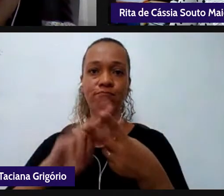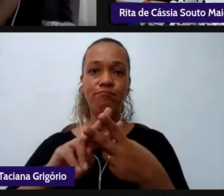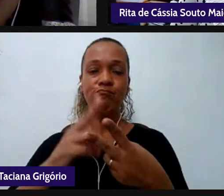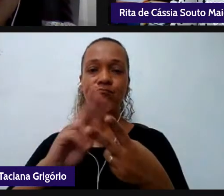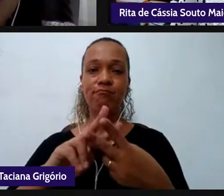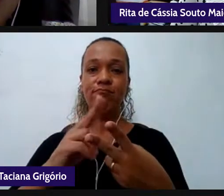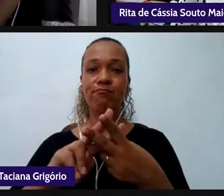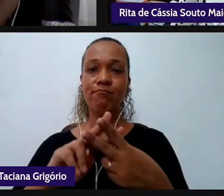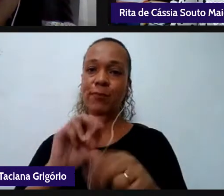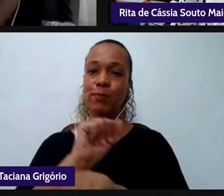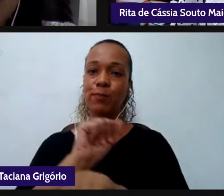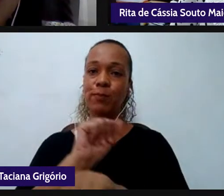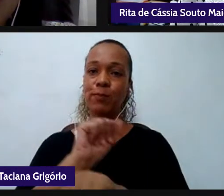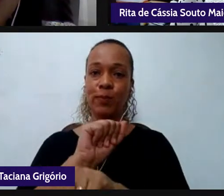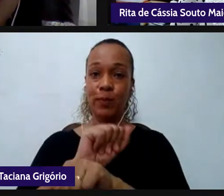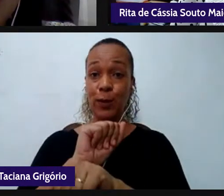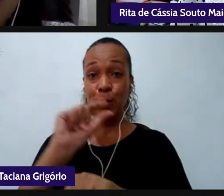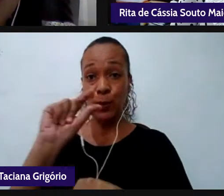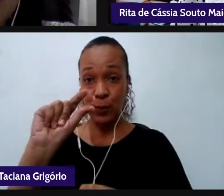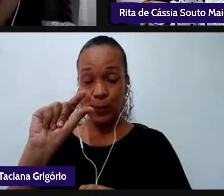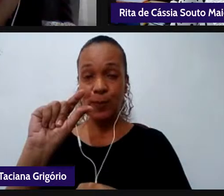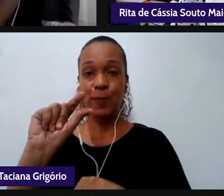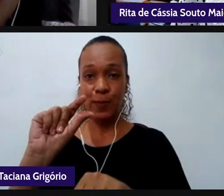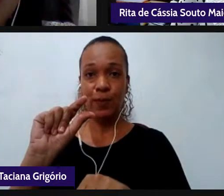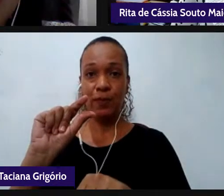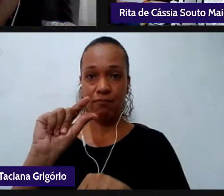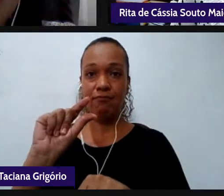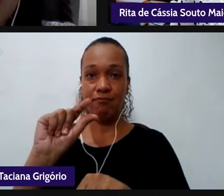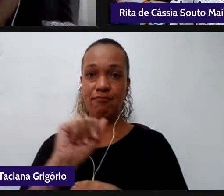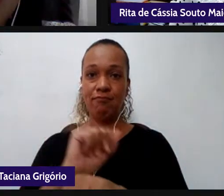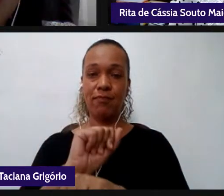esperar um pouquinho essa atualização